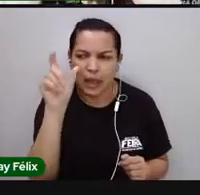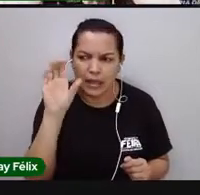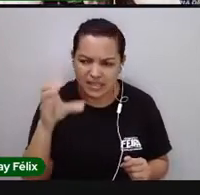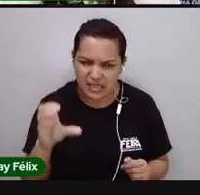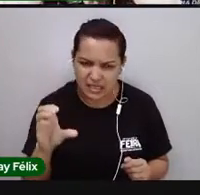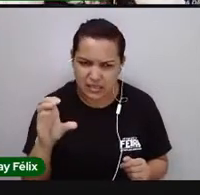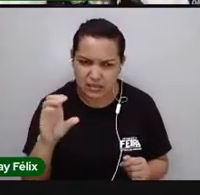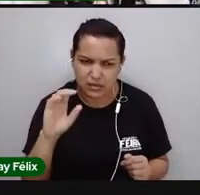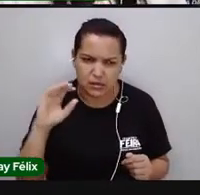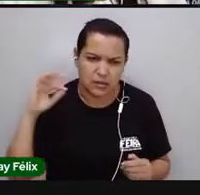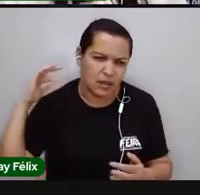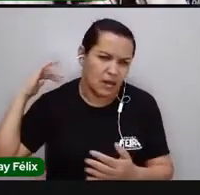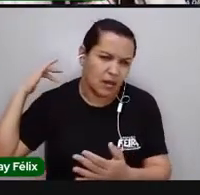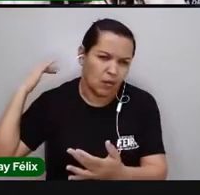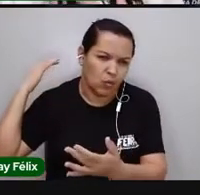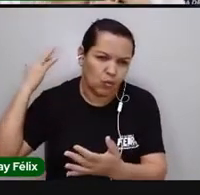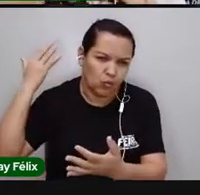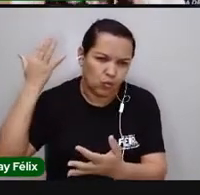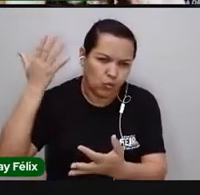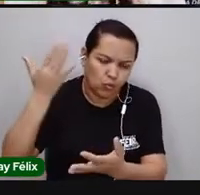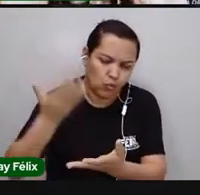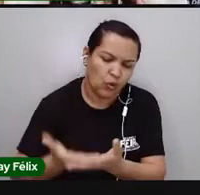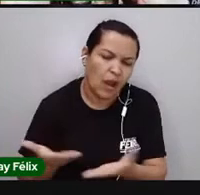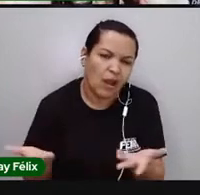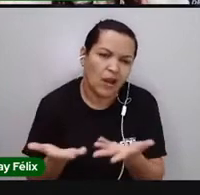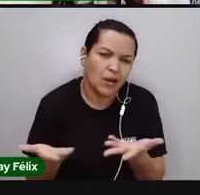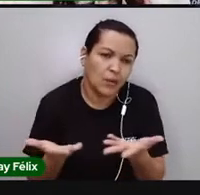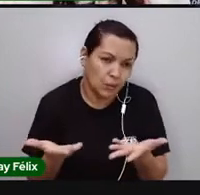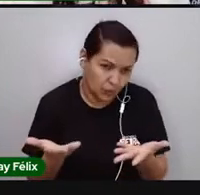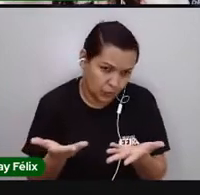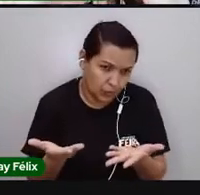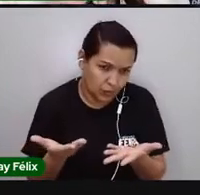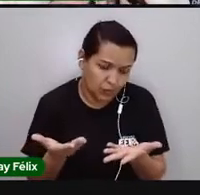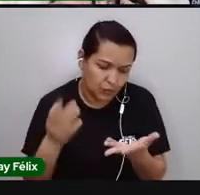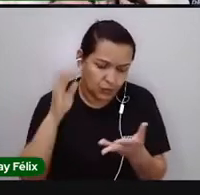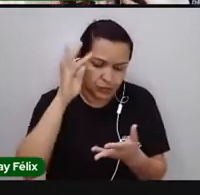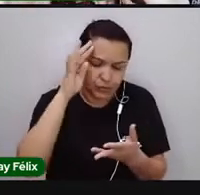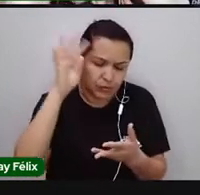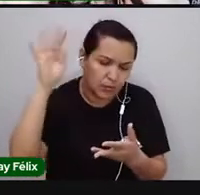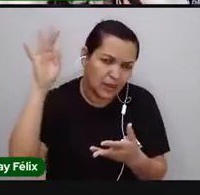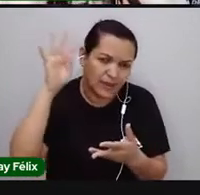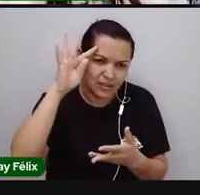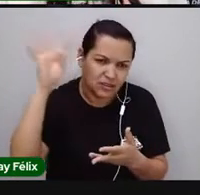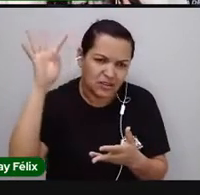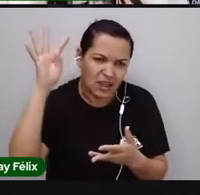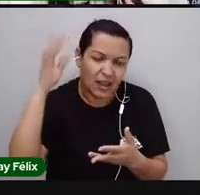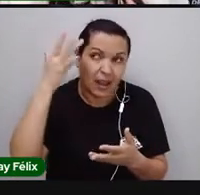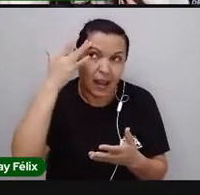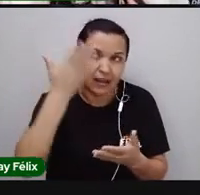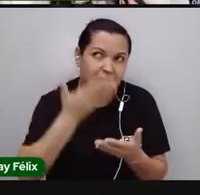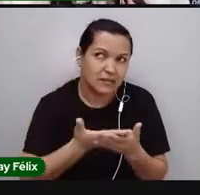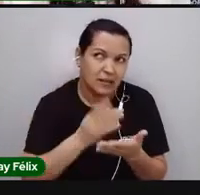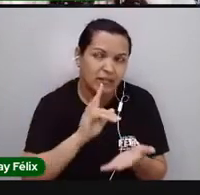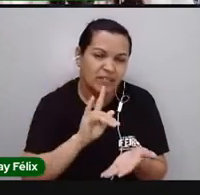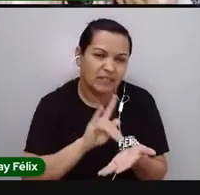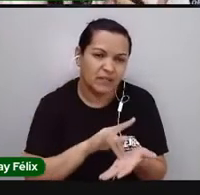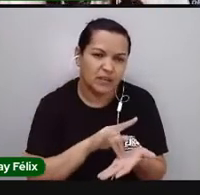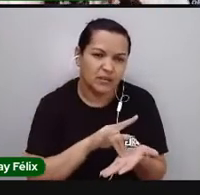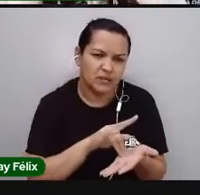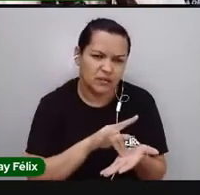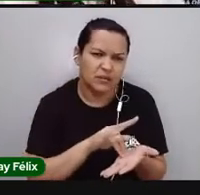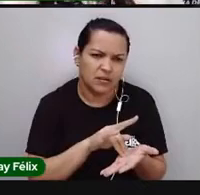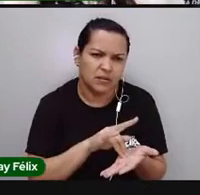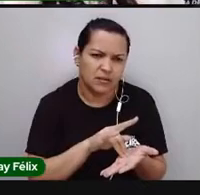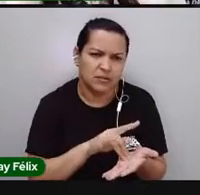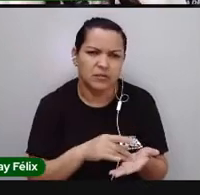ao longo do tempo e sendo construído no nosso imaginário como verdade, mesmo